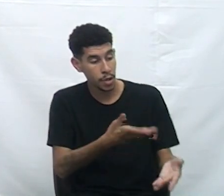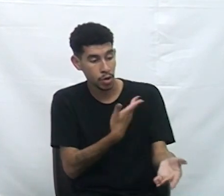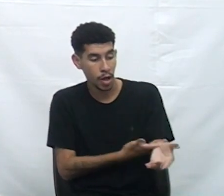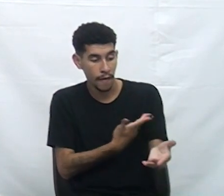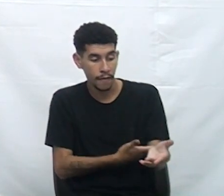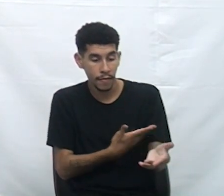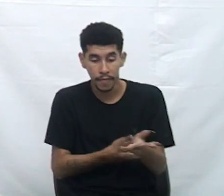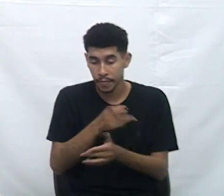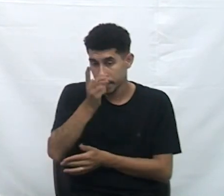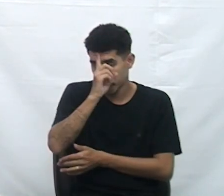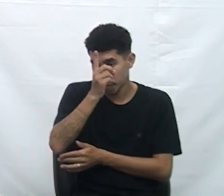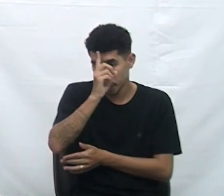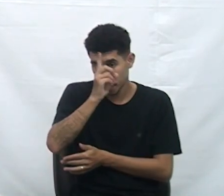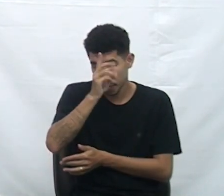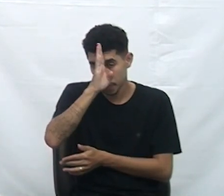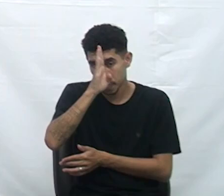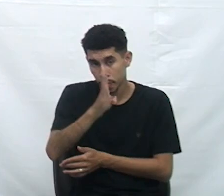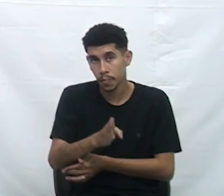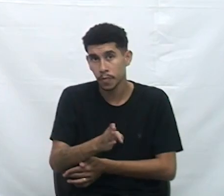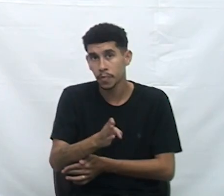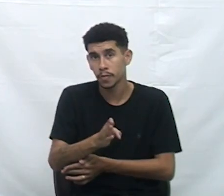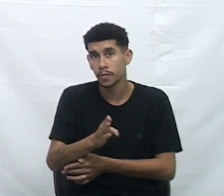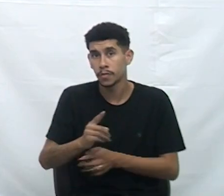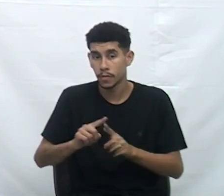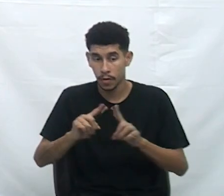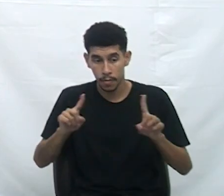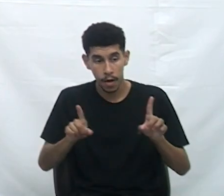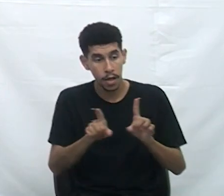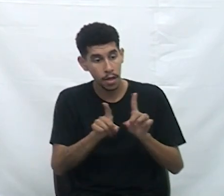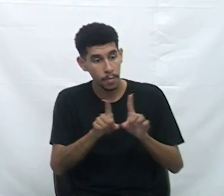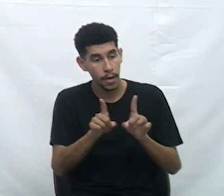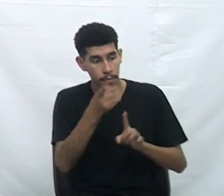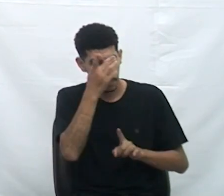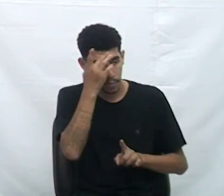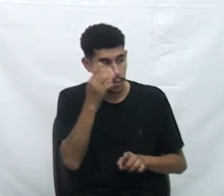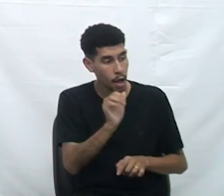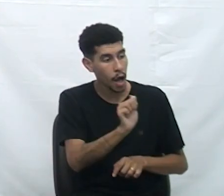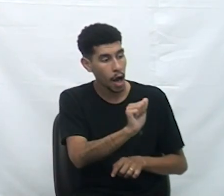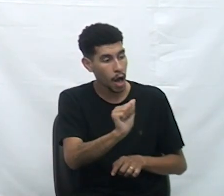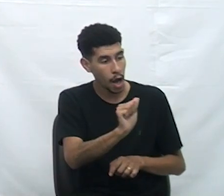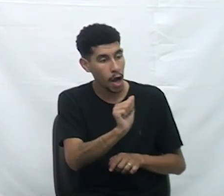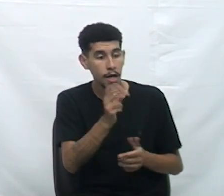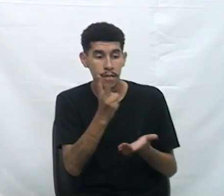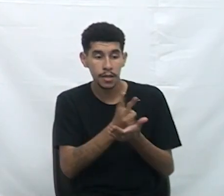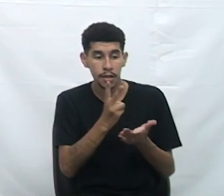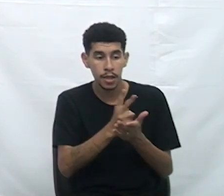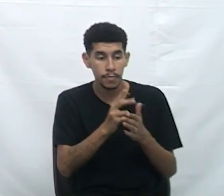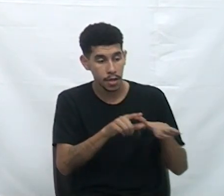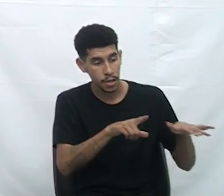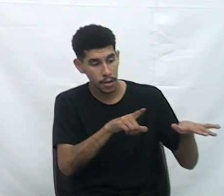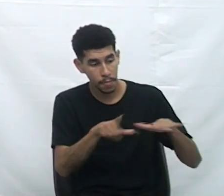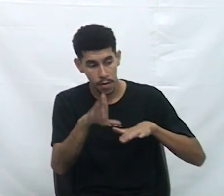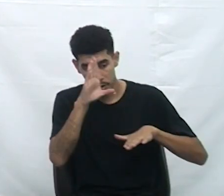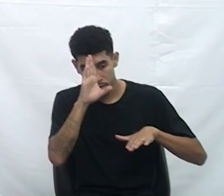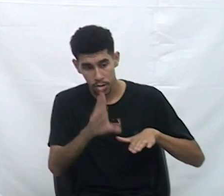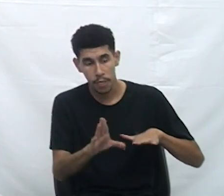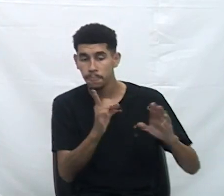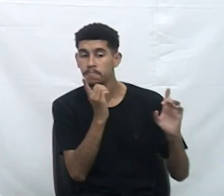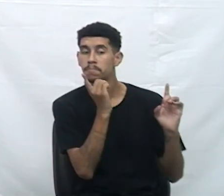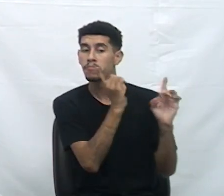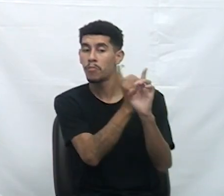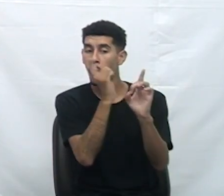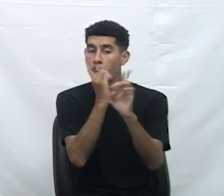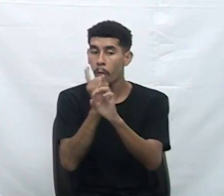diariamente. Mas, junto com os Alcoólicos Anônimos, semanalmente se encontram para fazer essa partilha e